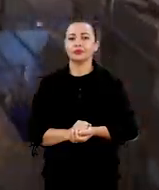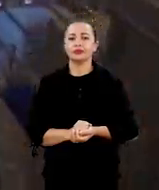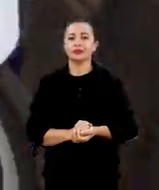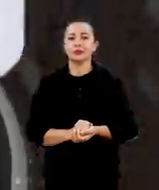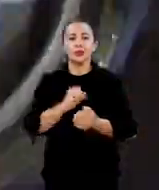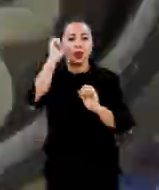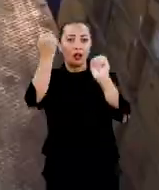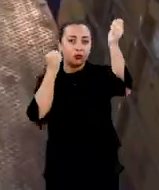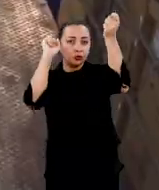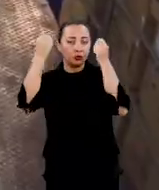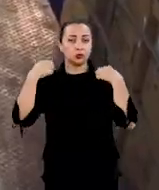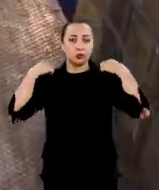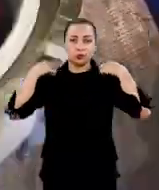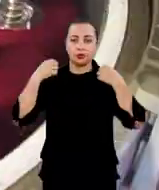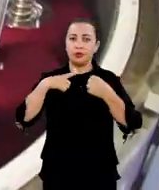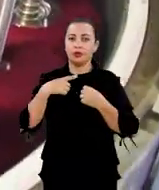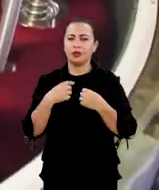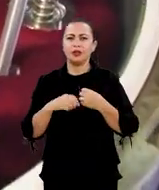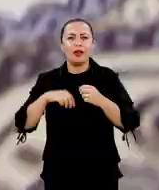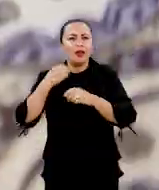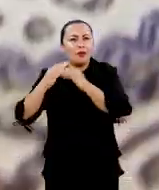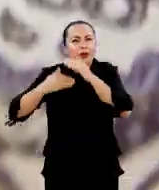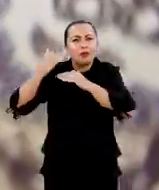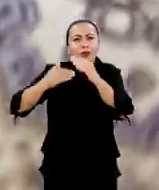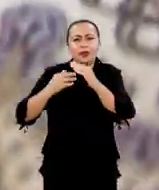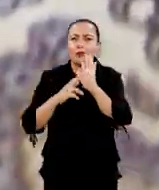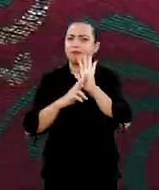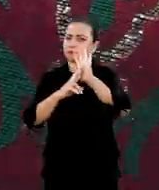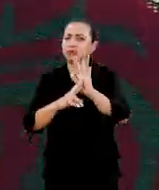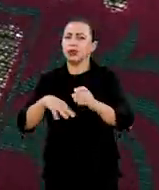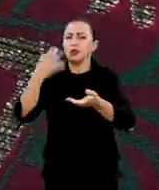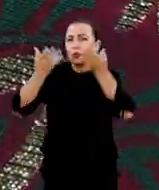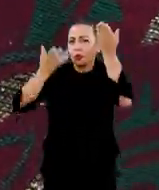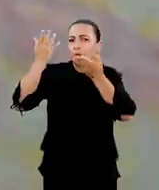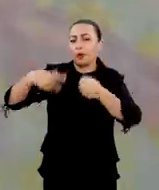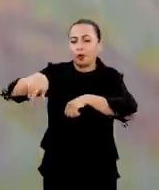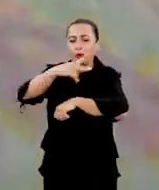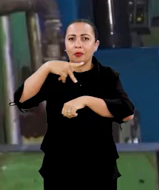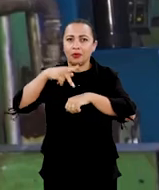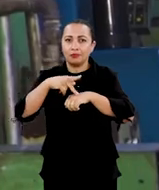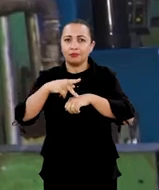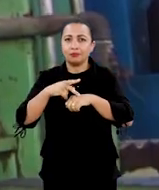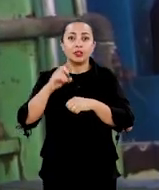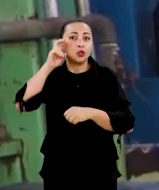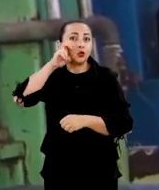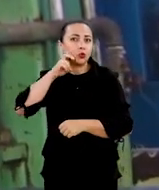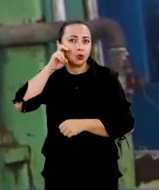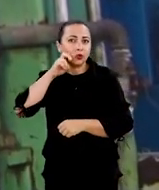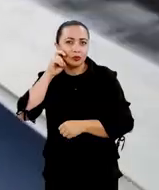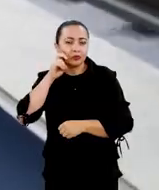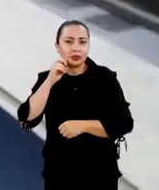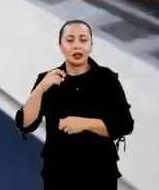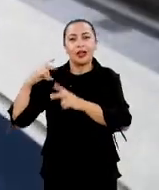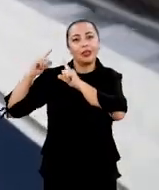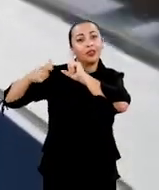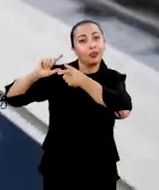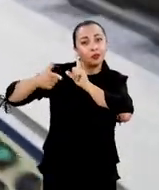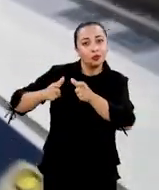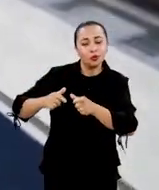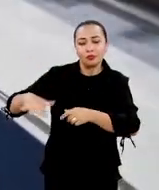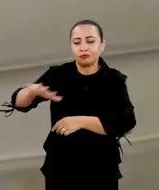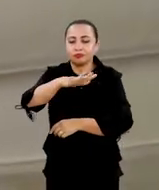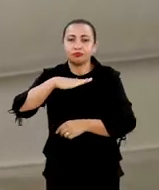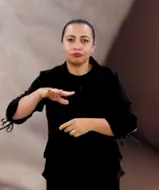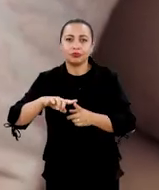A indústria têxtil tem uma relevante representação econômica no país e no Rio Grande do Norte a tradição na